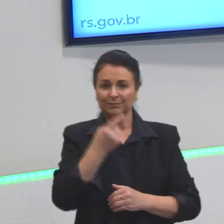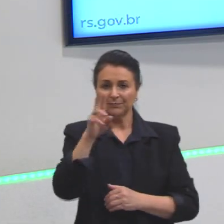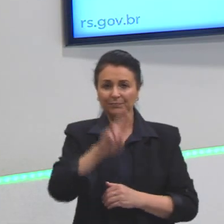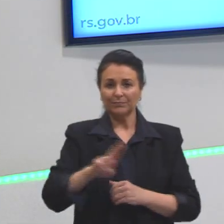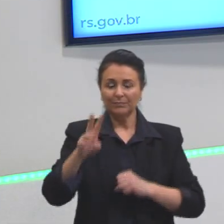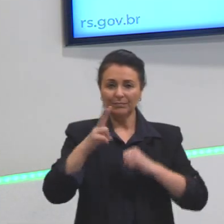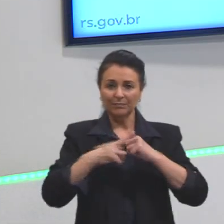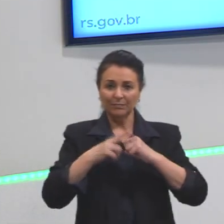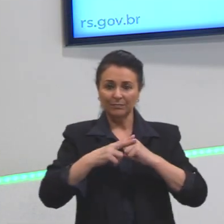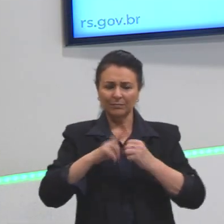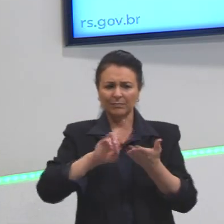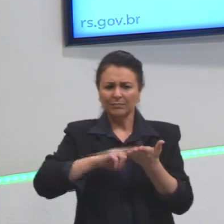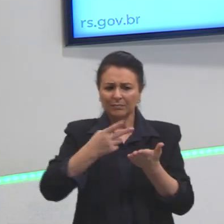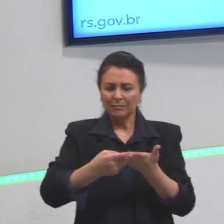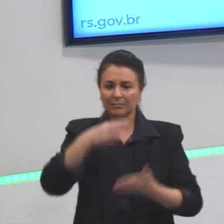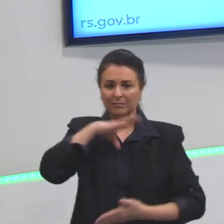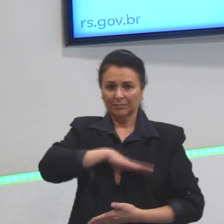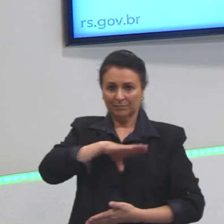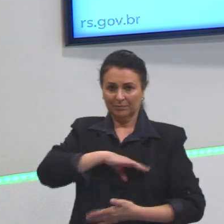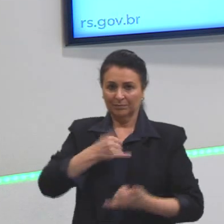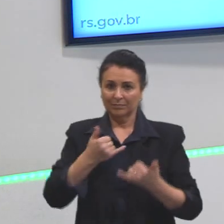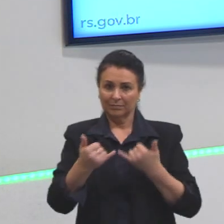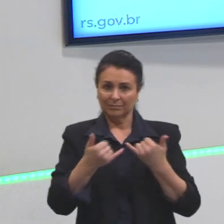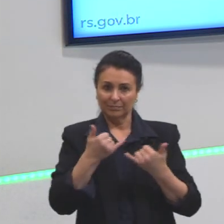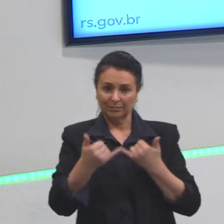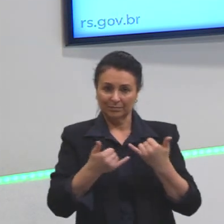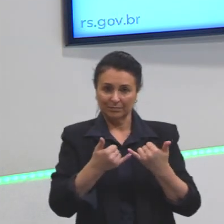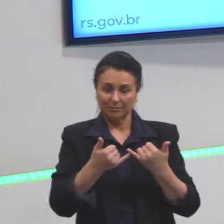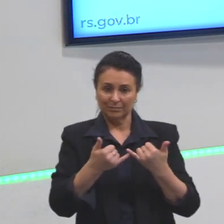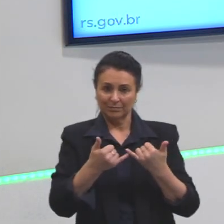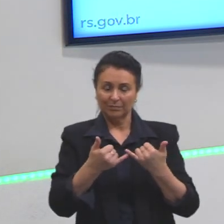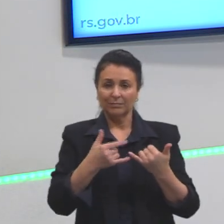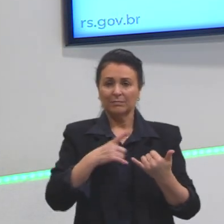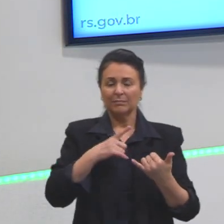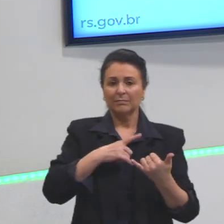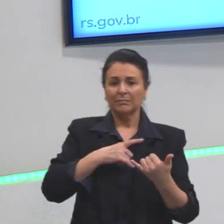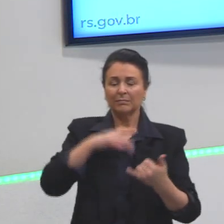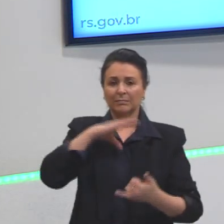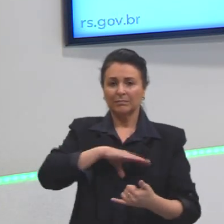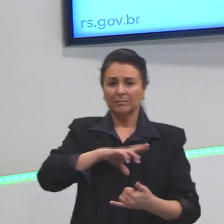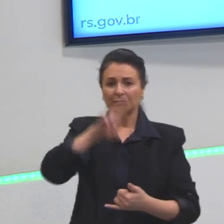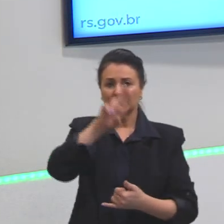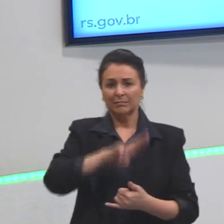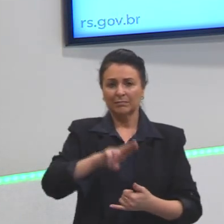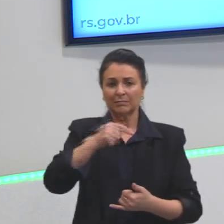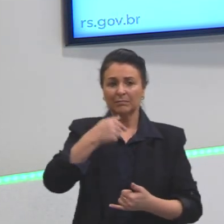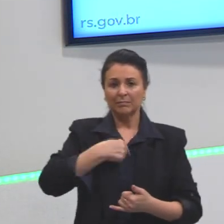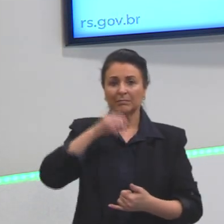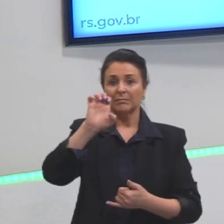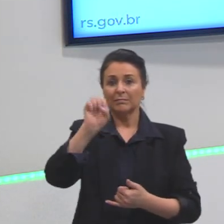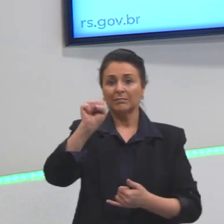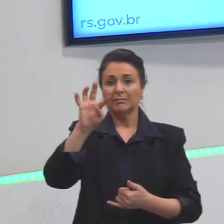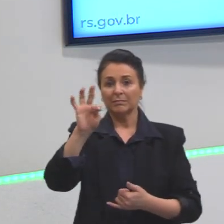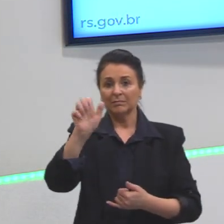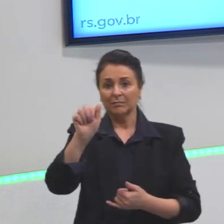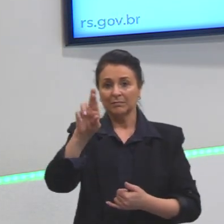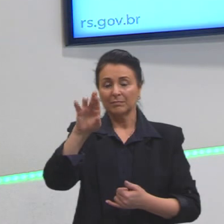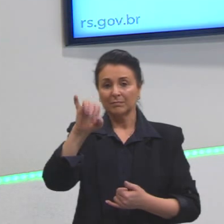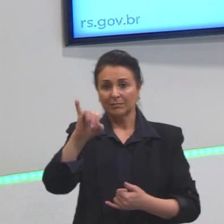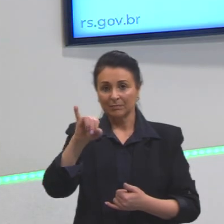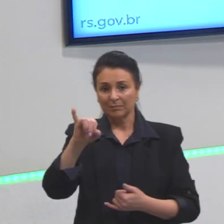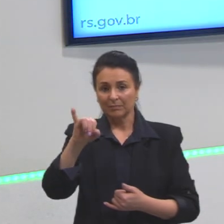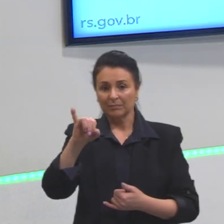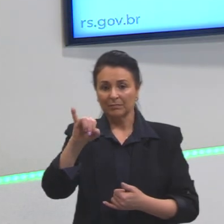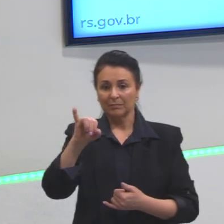formos traduzir na língua portuguesa, se nós formos falar em língua portuguesa, nós usamos eu estarei aí